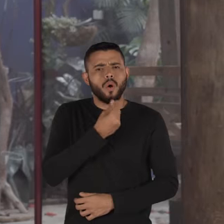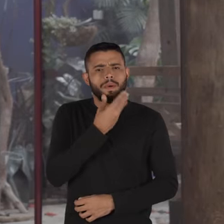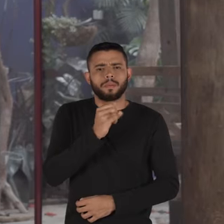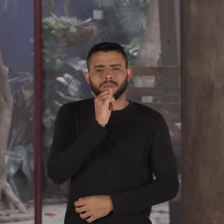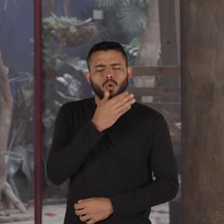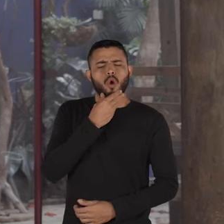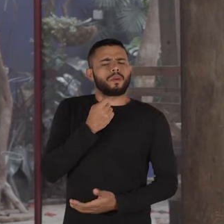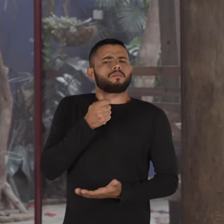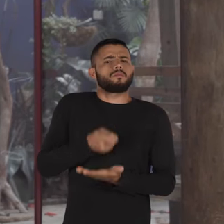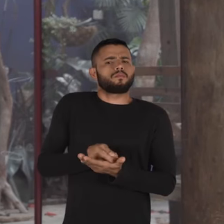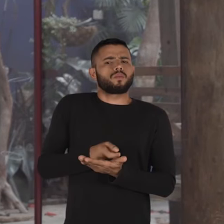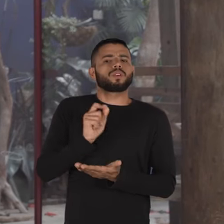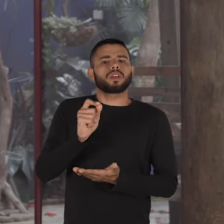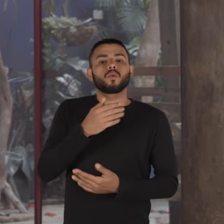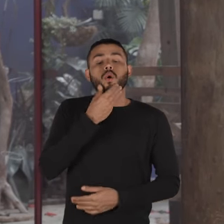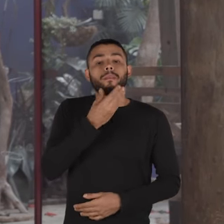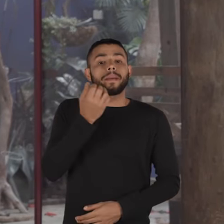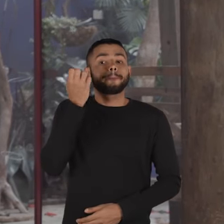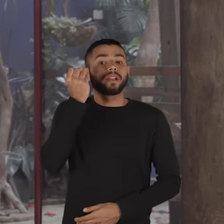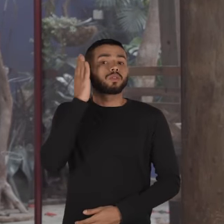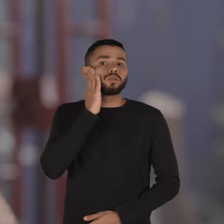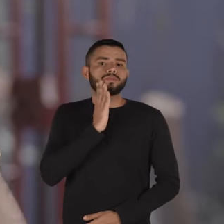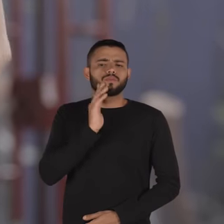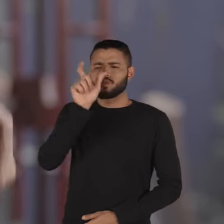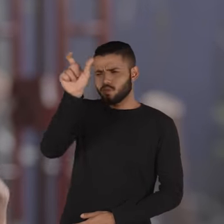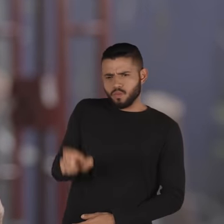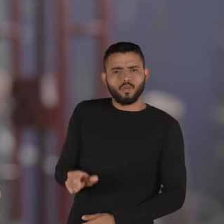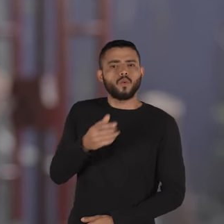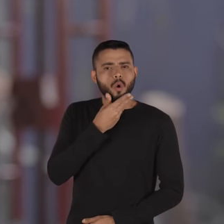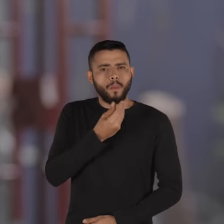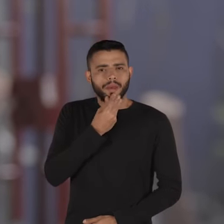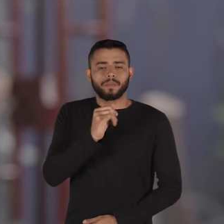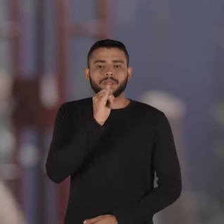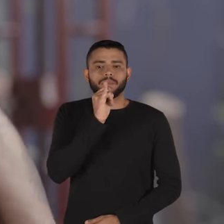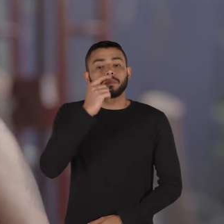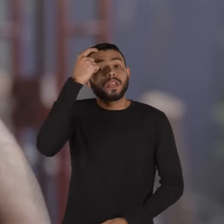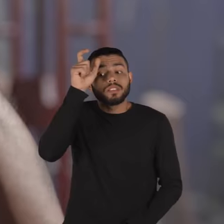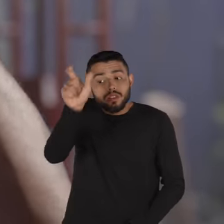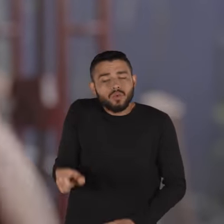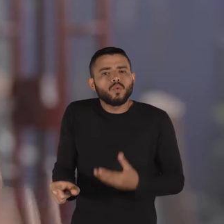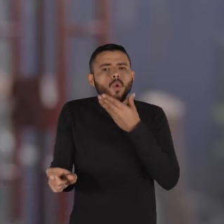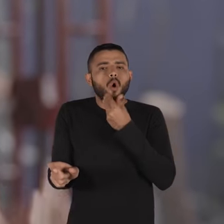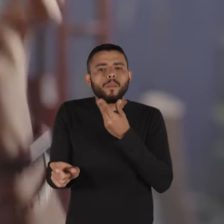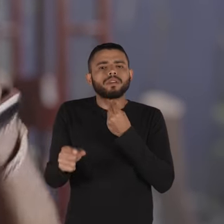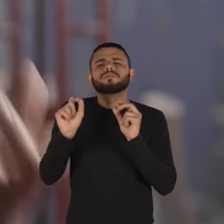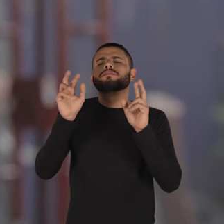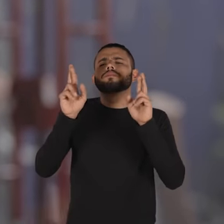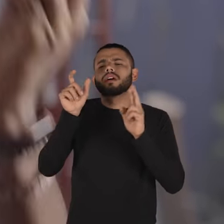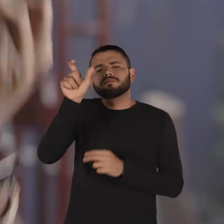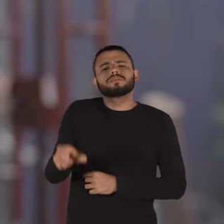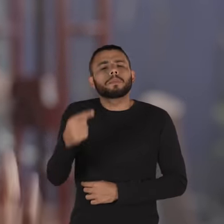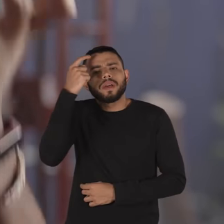homem, o homem com H maiúsculo, é a categoria do homem branco. Esse é o homem. Quando se fala da figura do homem, o que se